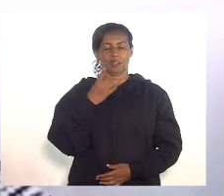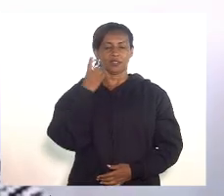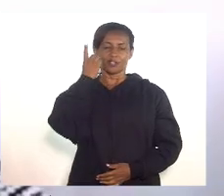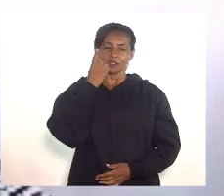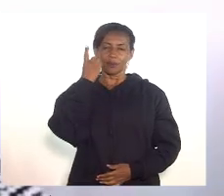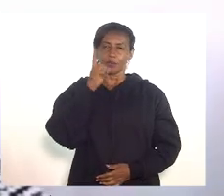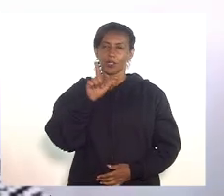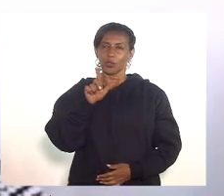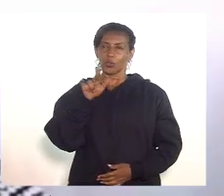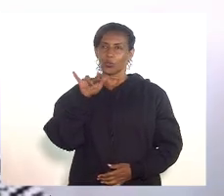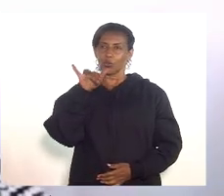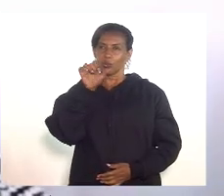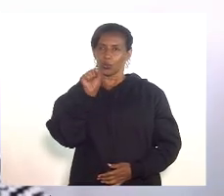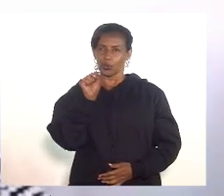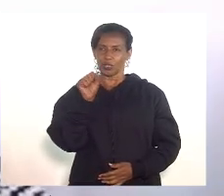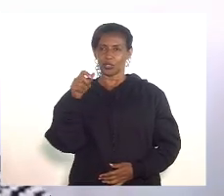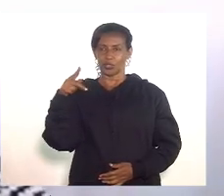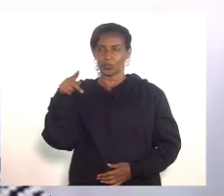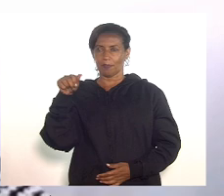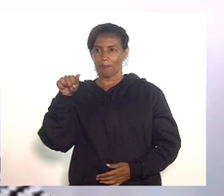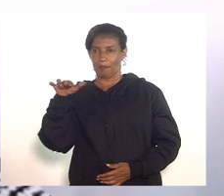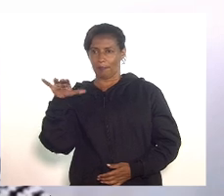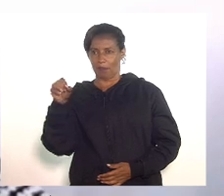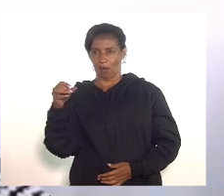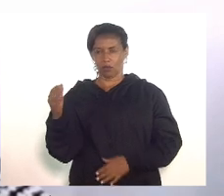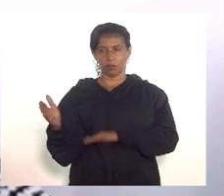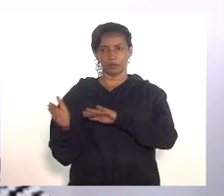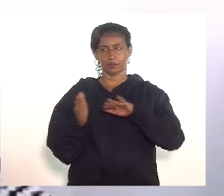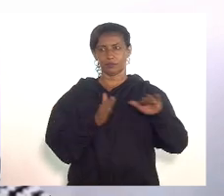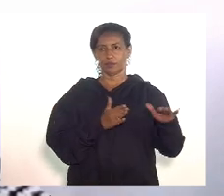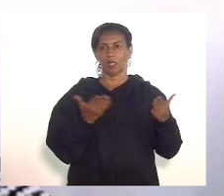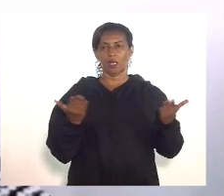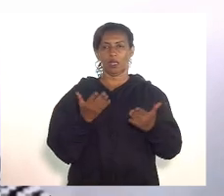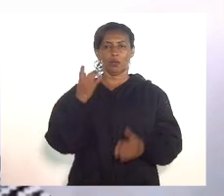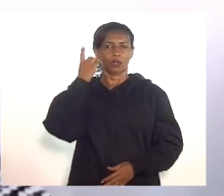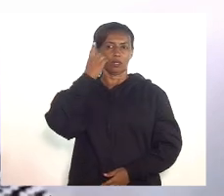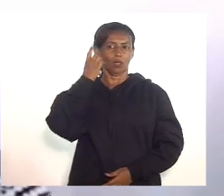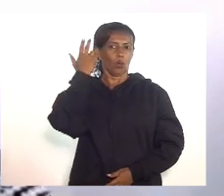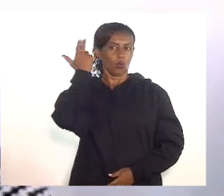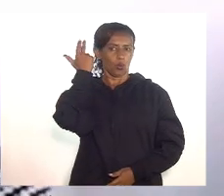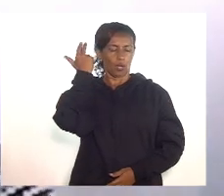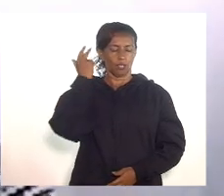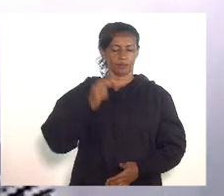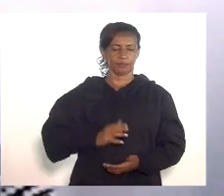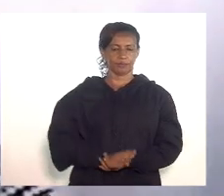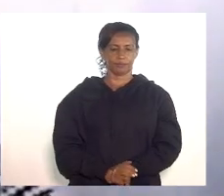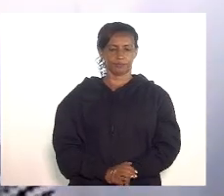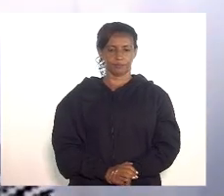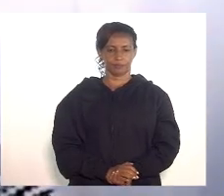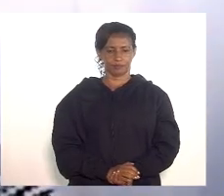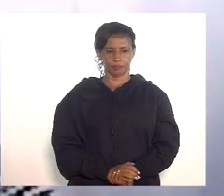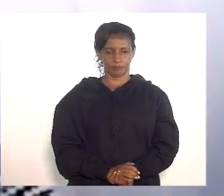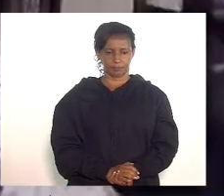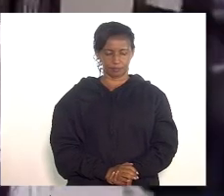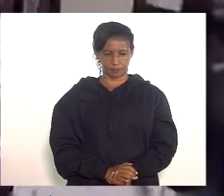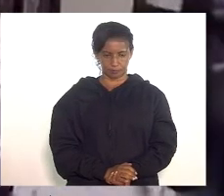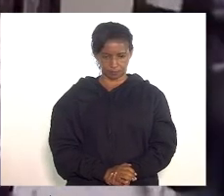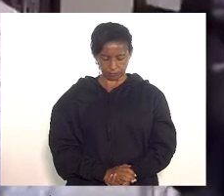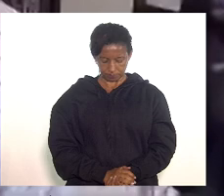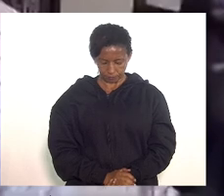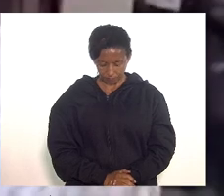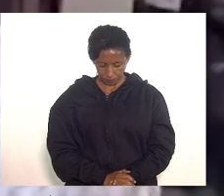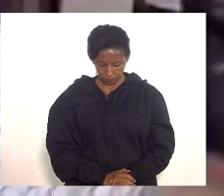grava é o nobre deputado ele é o marco e em seguida deputado valdeque carneiro senhora presidente dos